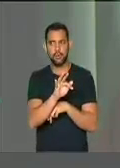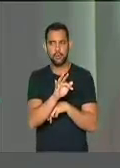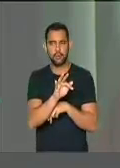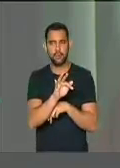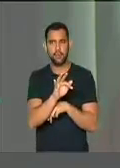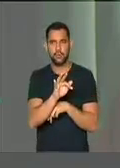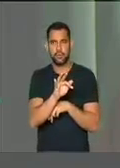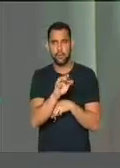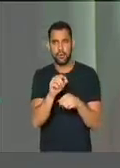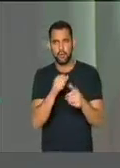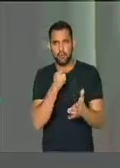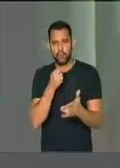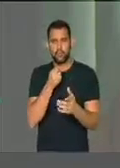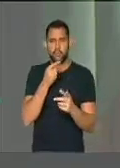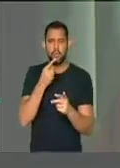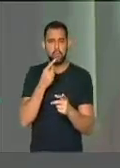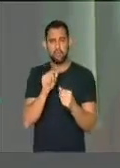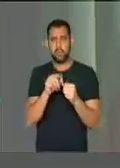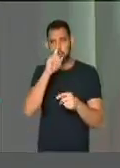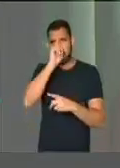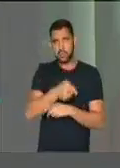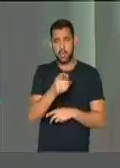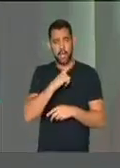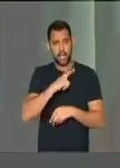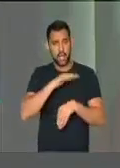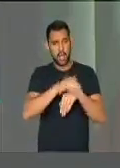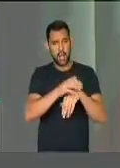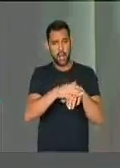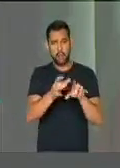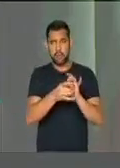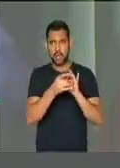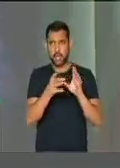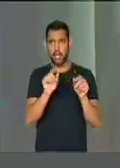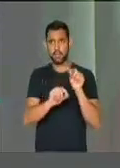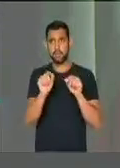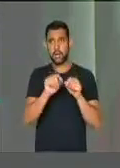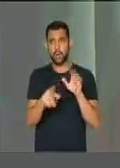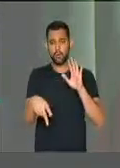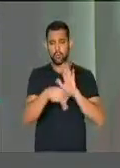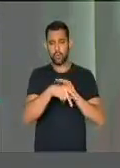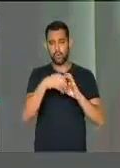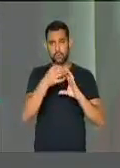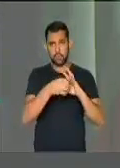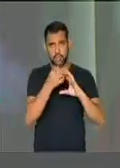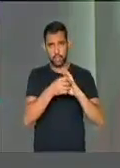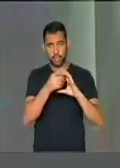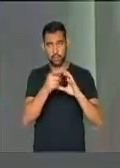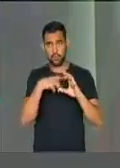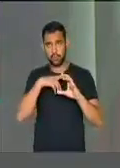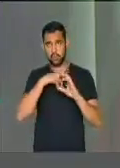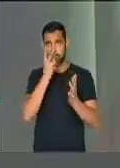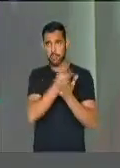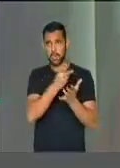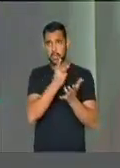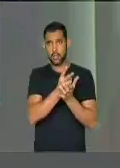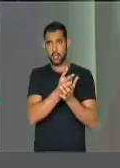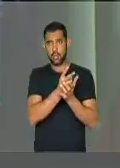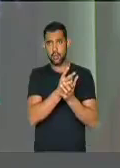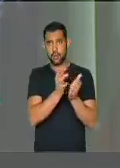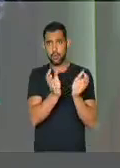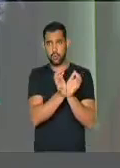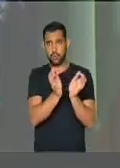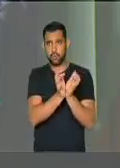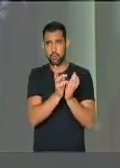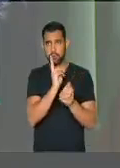um impositivo de que eles tenham liberdade para, como donos do partido, manter comissões